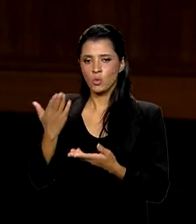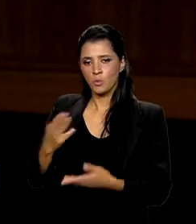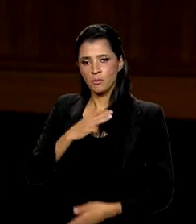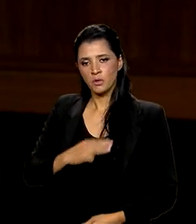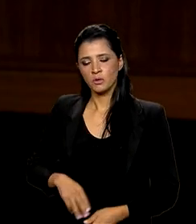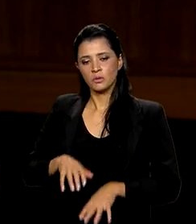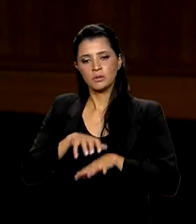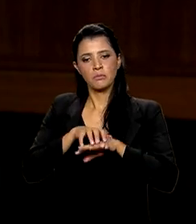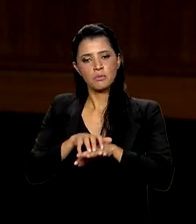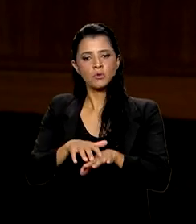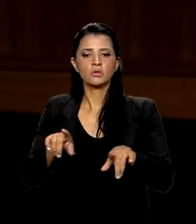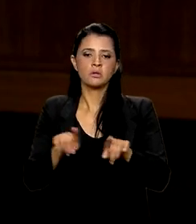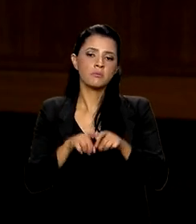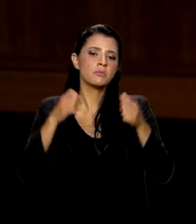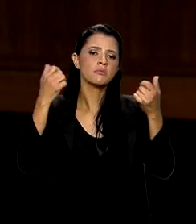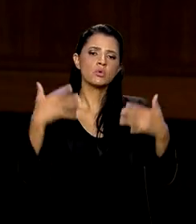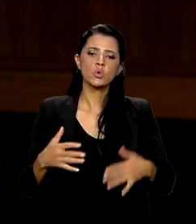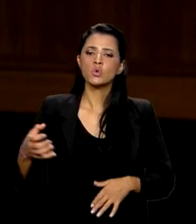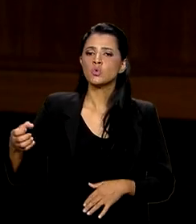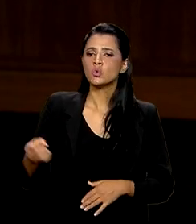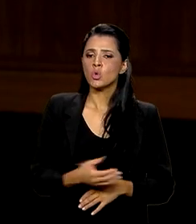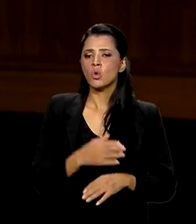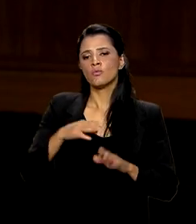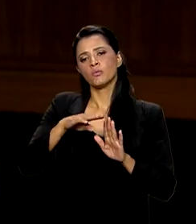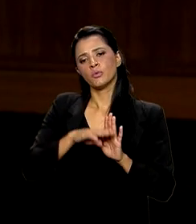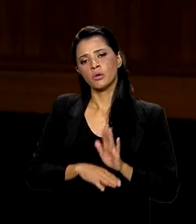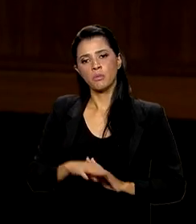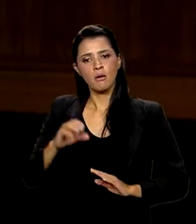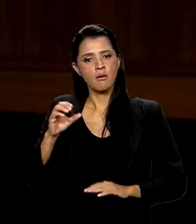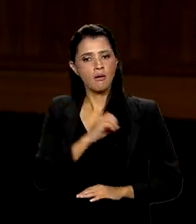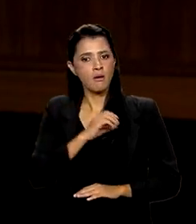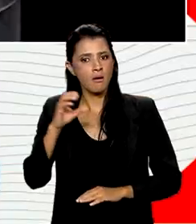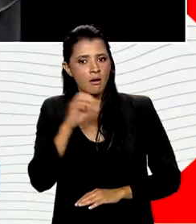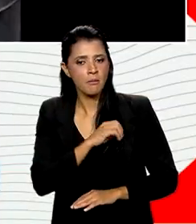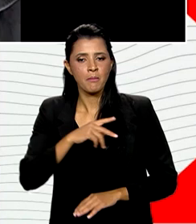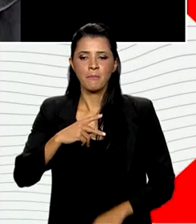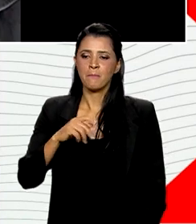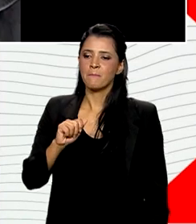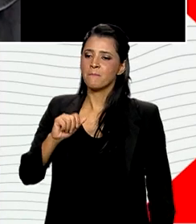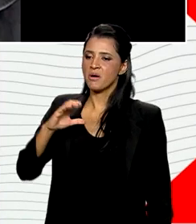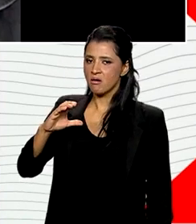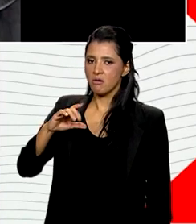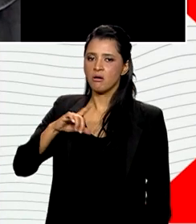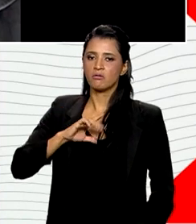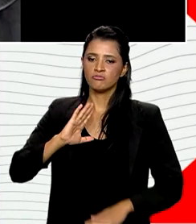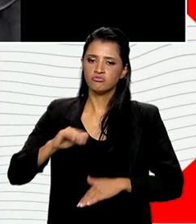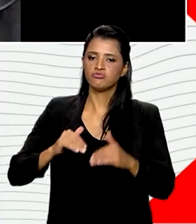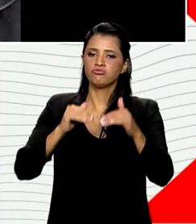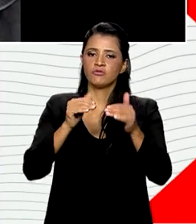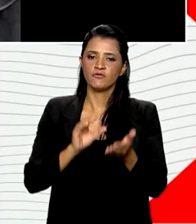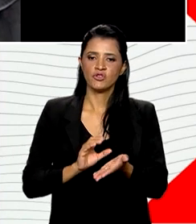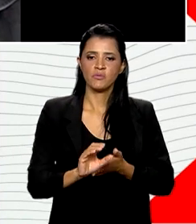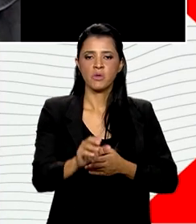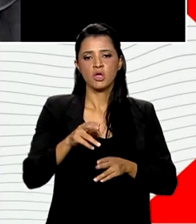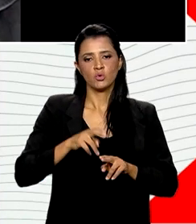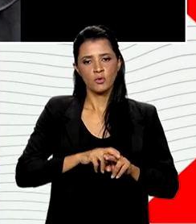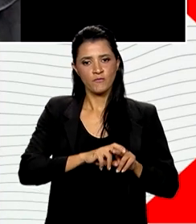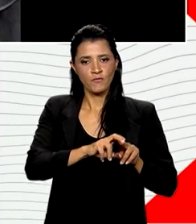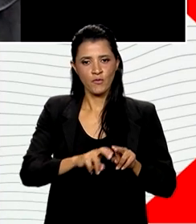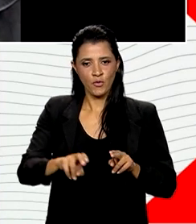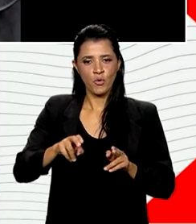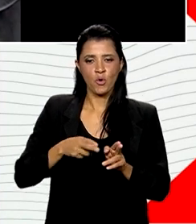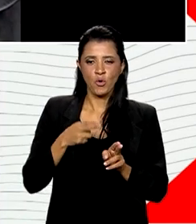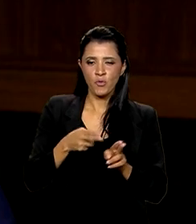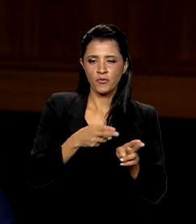transportes também falou sobre o novo programa de aceleração do crescimento e os investimentos em ferrovias. Nós estamos